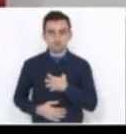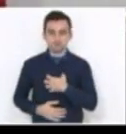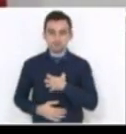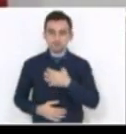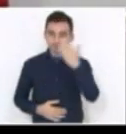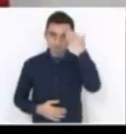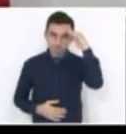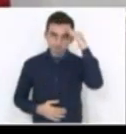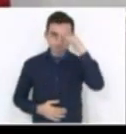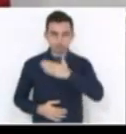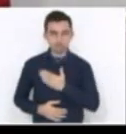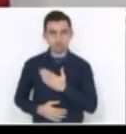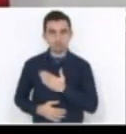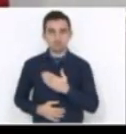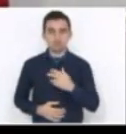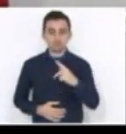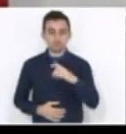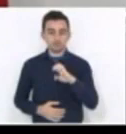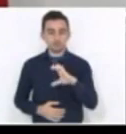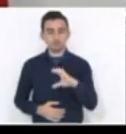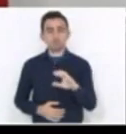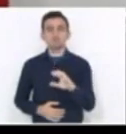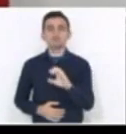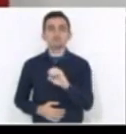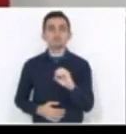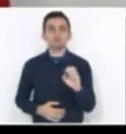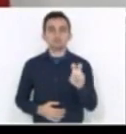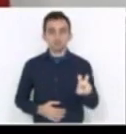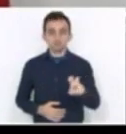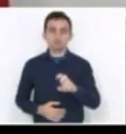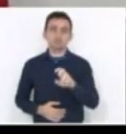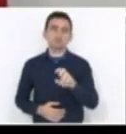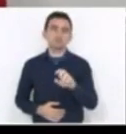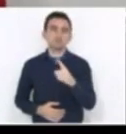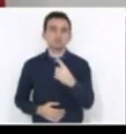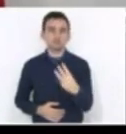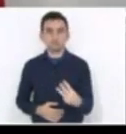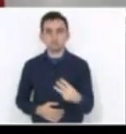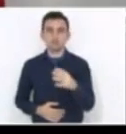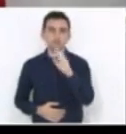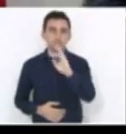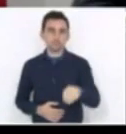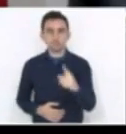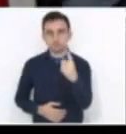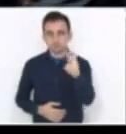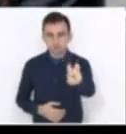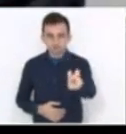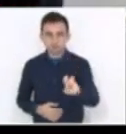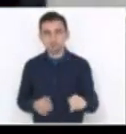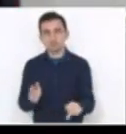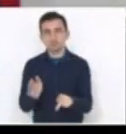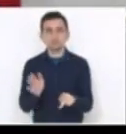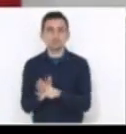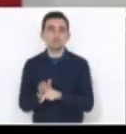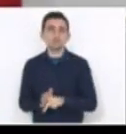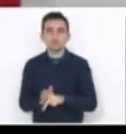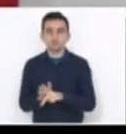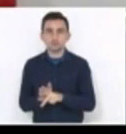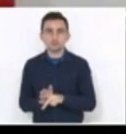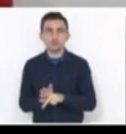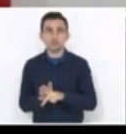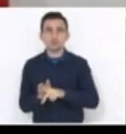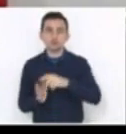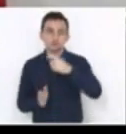sobre a PEC 005-13-2015, da autoria do deputado Aldo, e que trata de